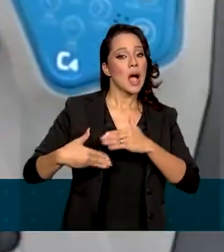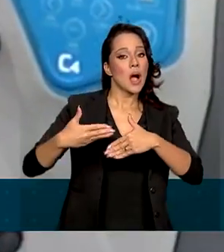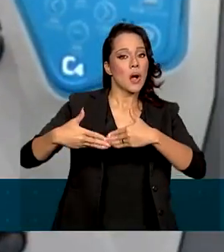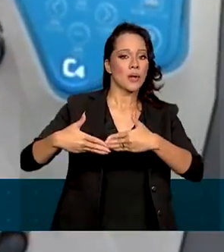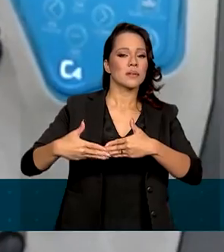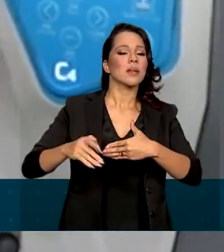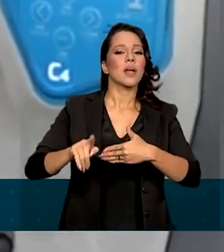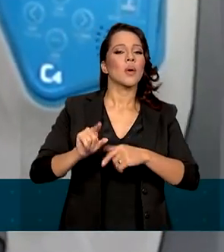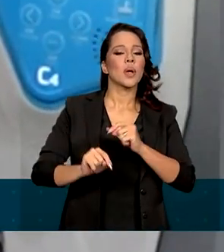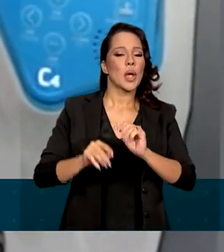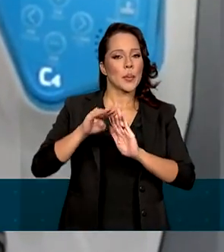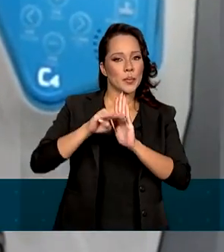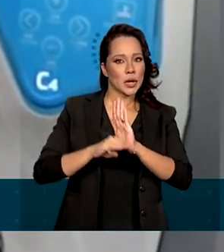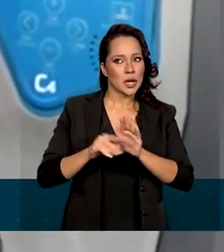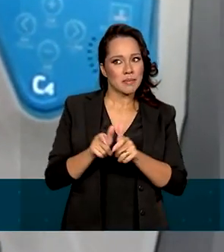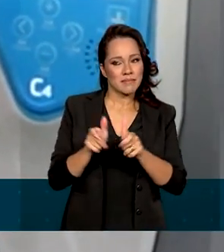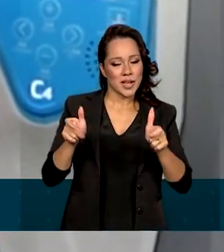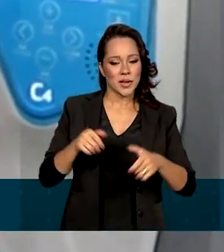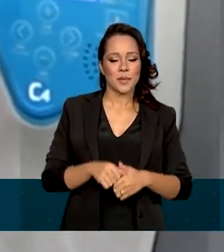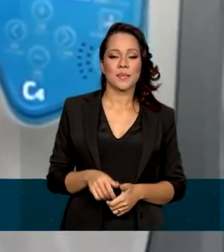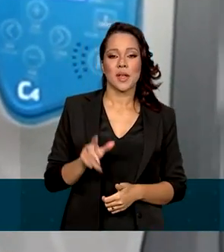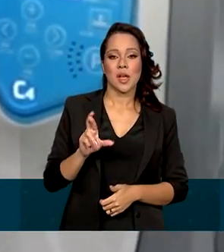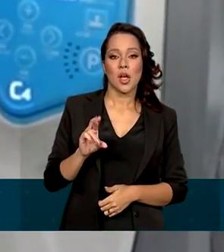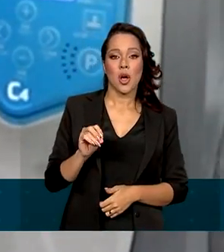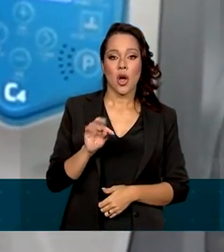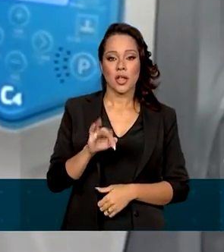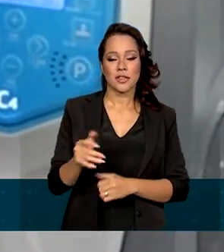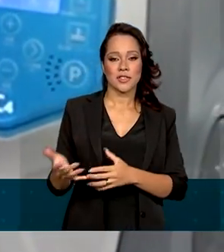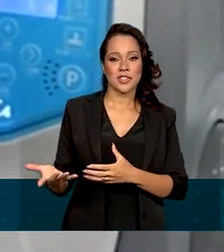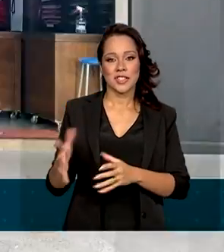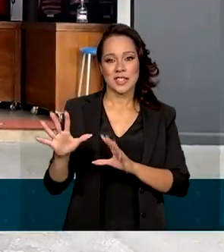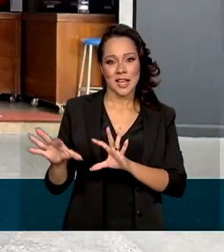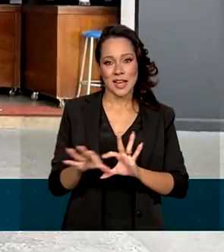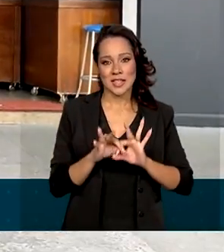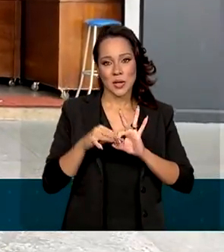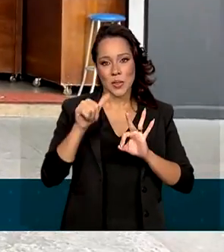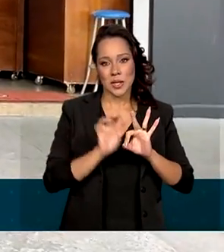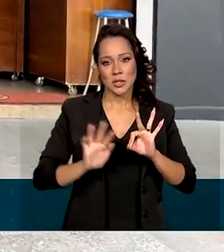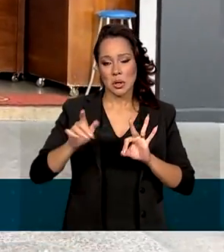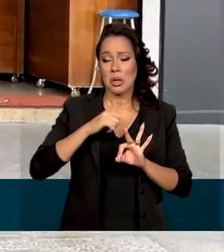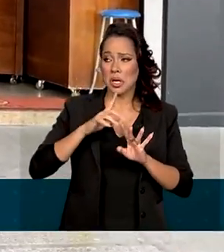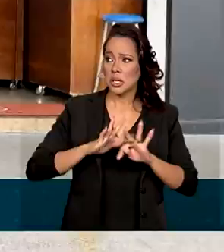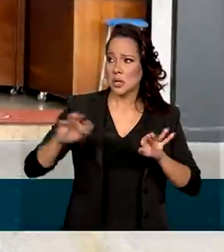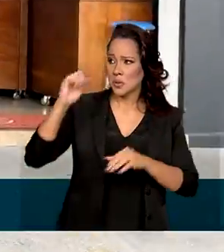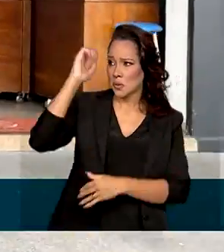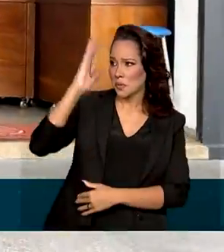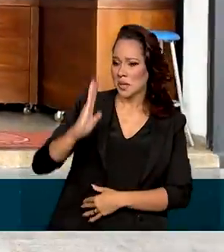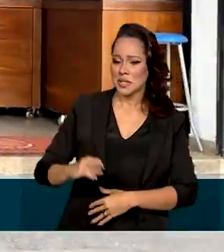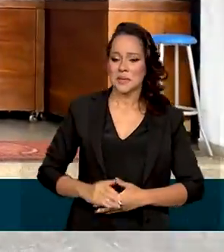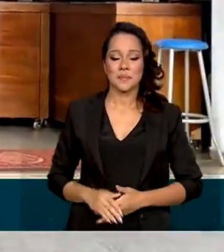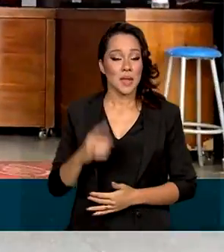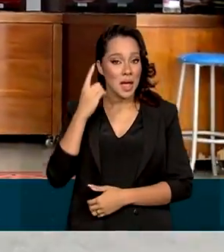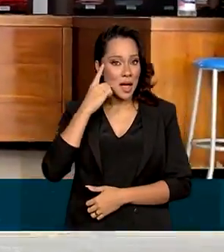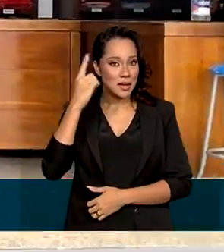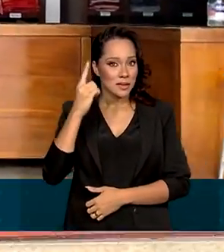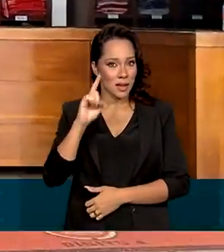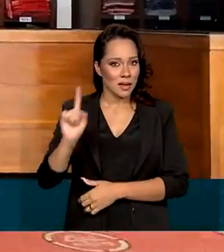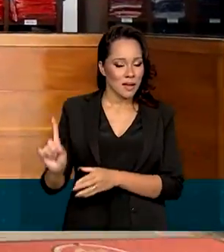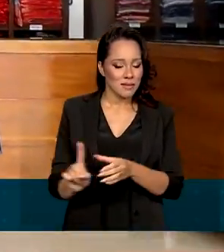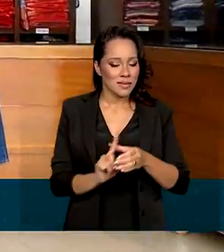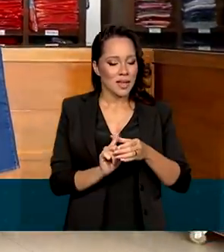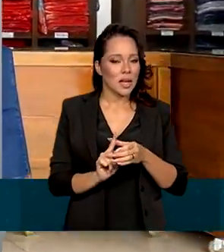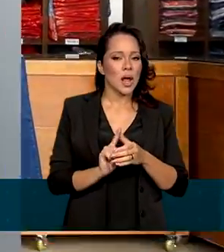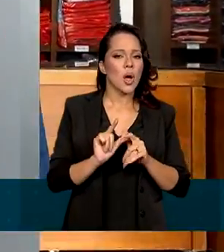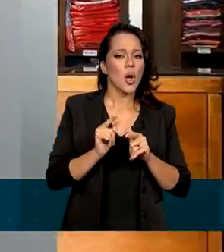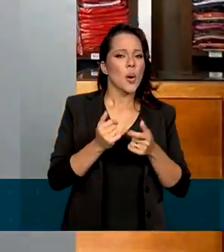moda faz parte de um programa maior, o Rota de Integração Nacional, presente em todo o país. A ideia é integrar